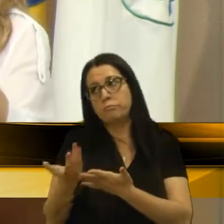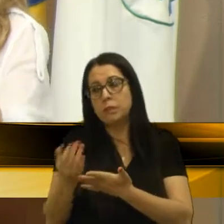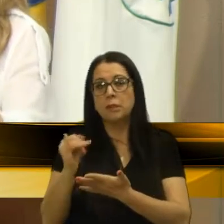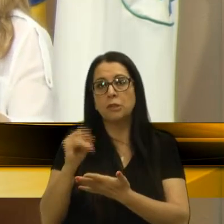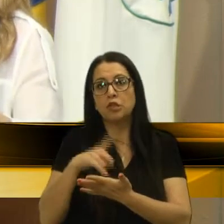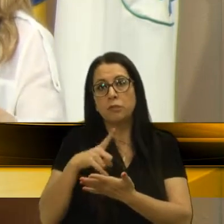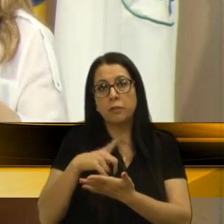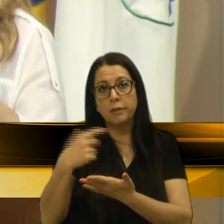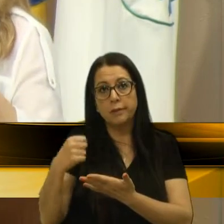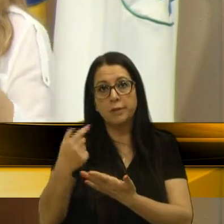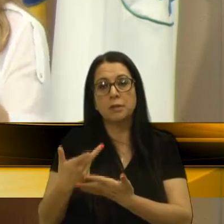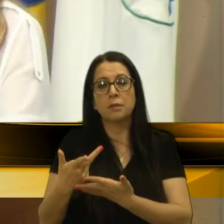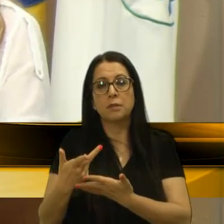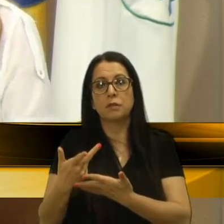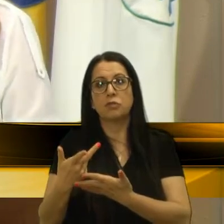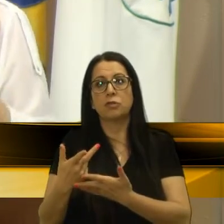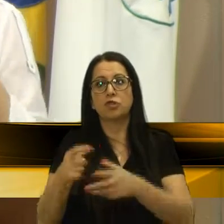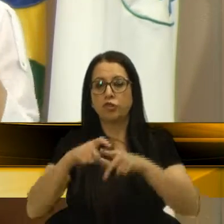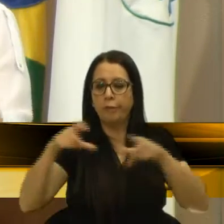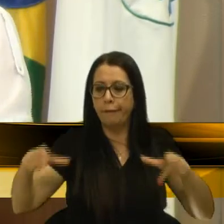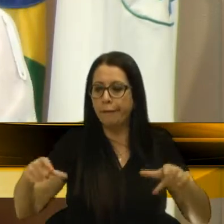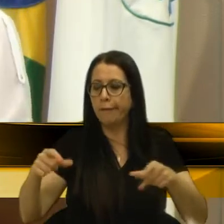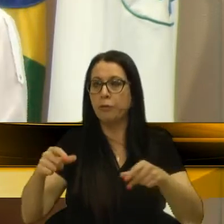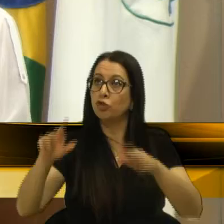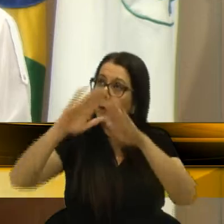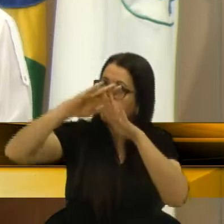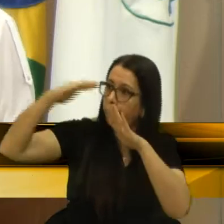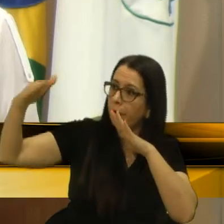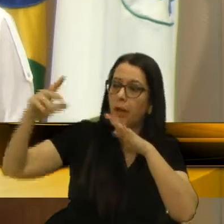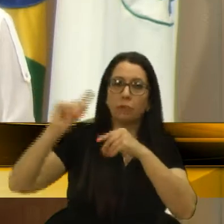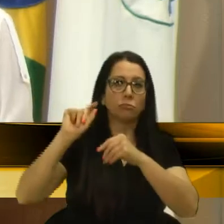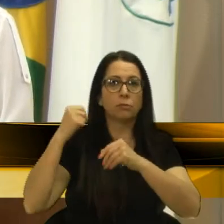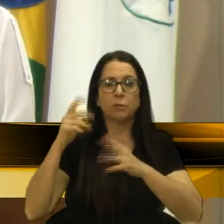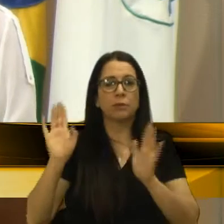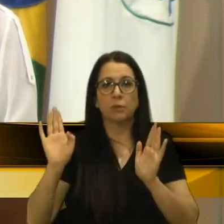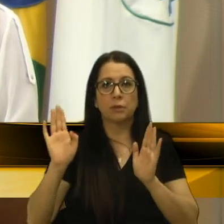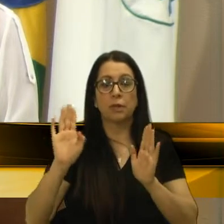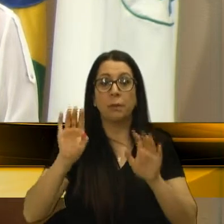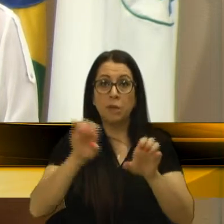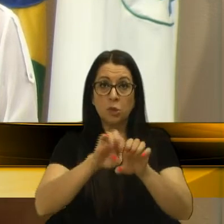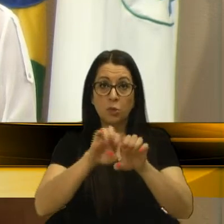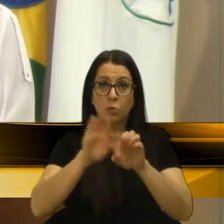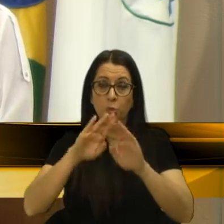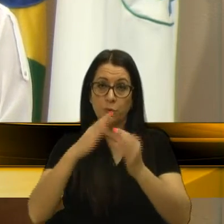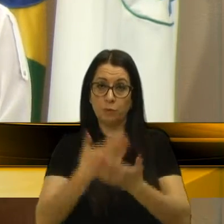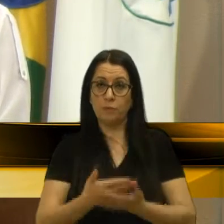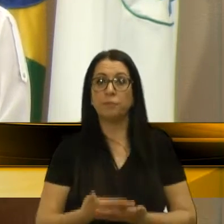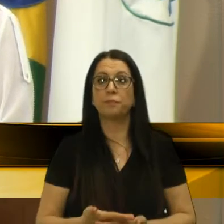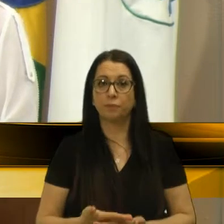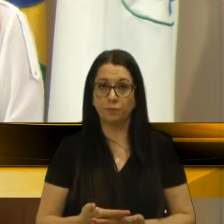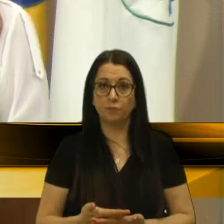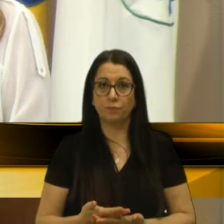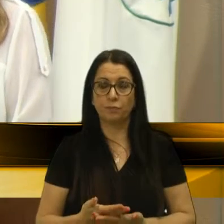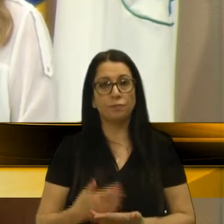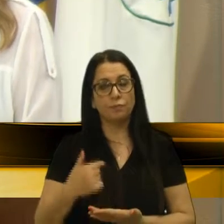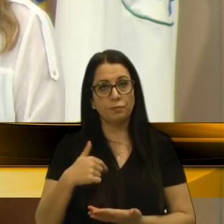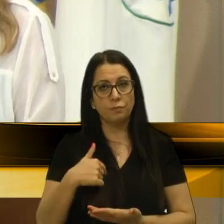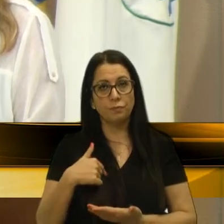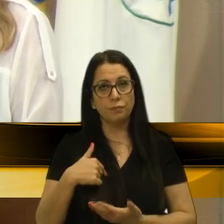necessidade de cancha, telhado, o que for, para a estrutura da escola. Eu